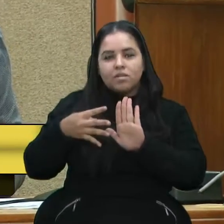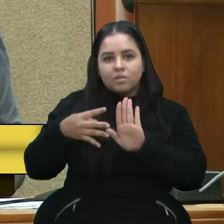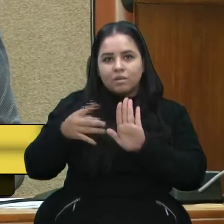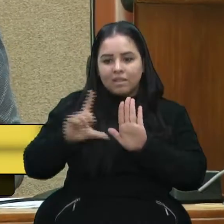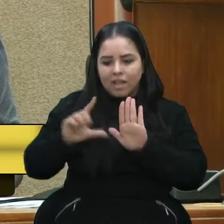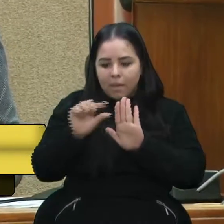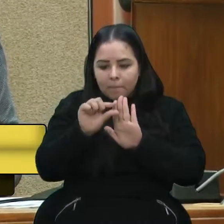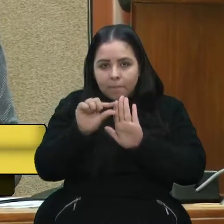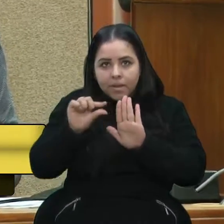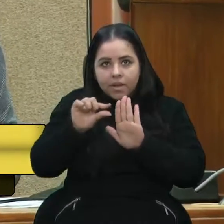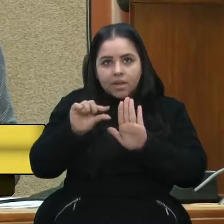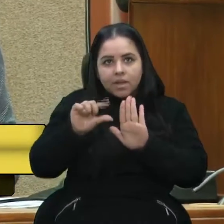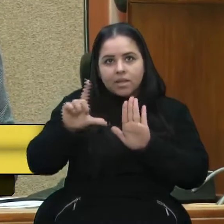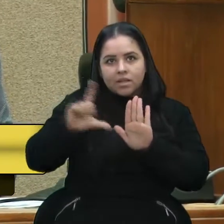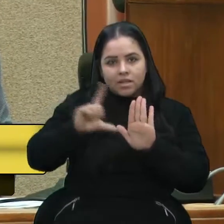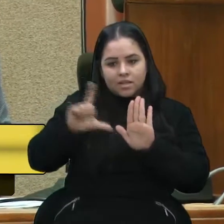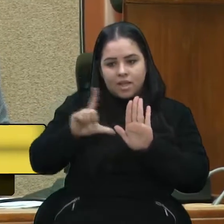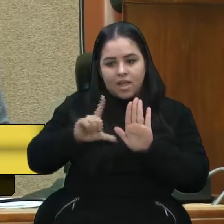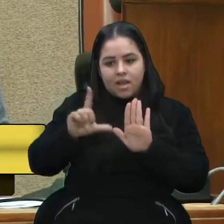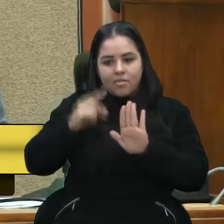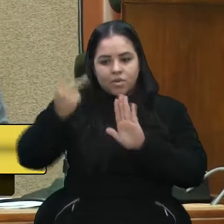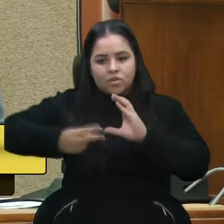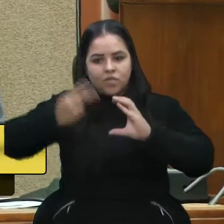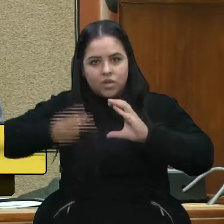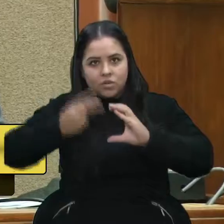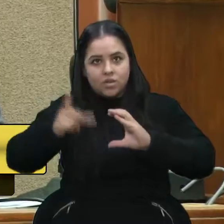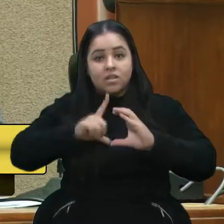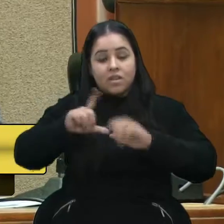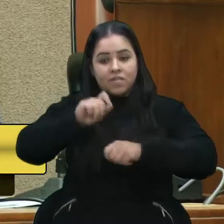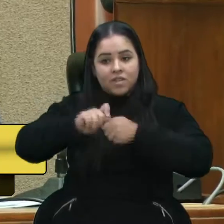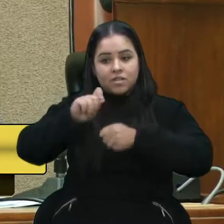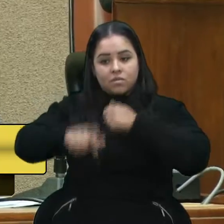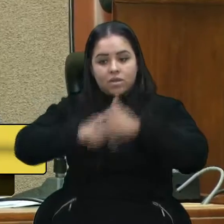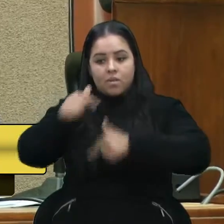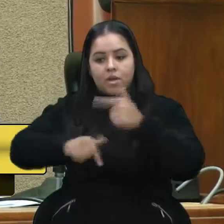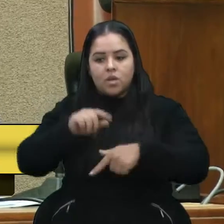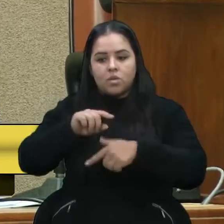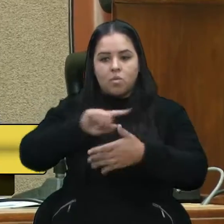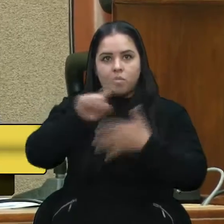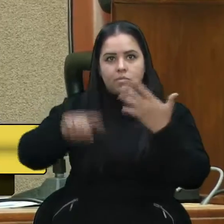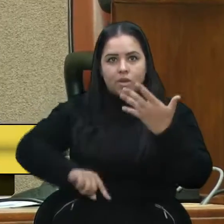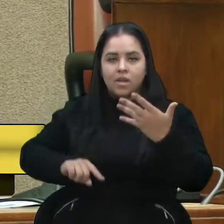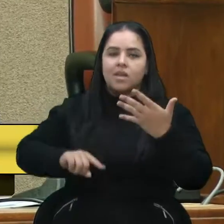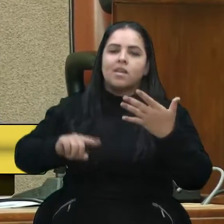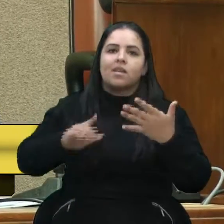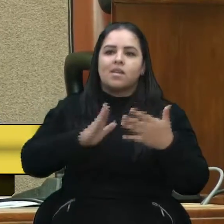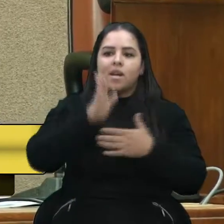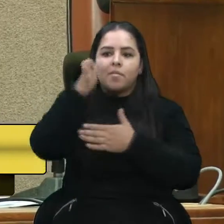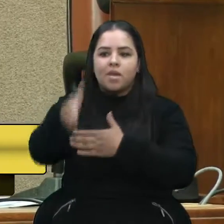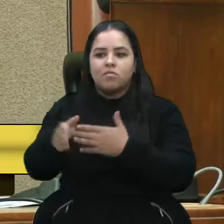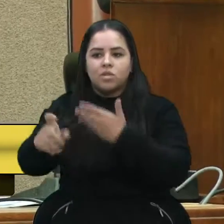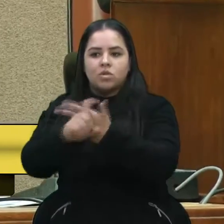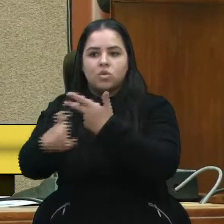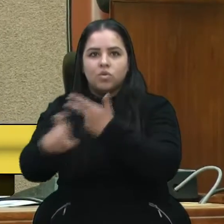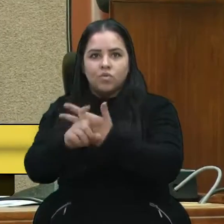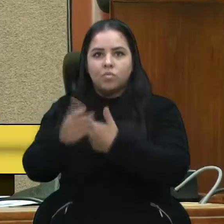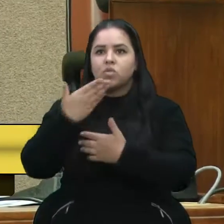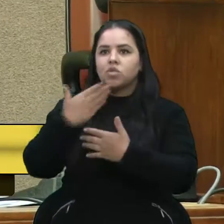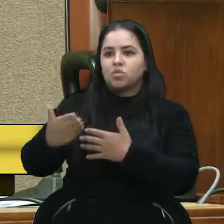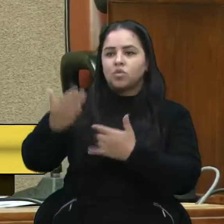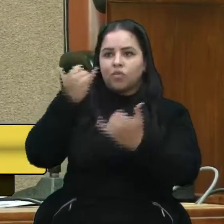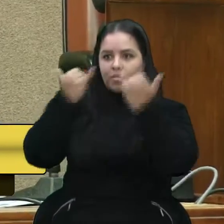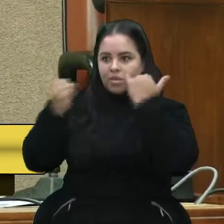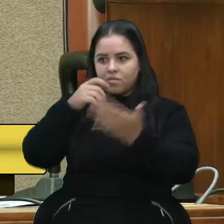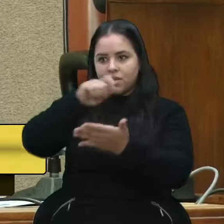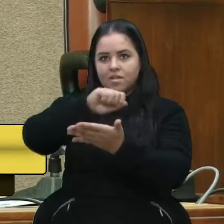compete privativamente à Câmara Municipal de Exercer as seguintes atribuições, dentre outras, encaminhar ao Poder Executivo o pedido de informação por escrito,